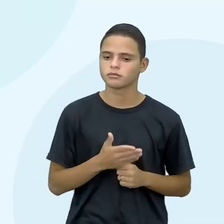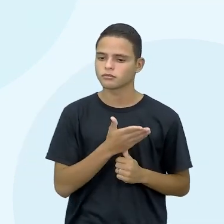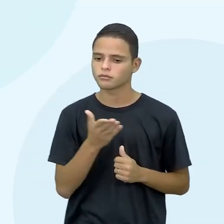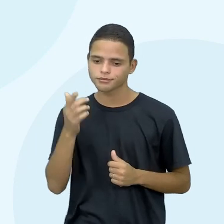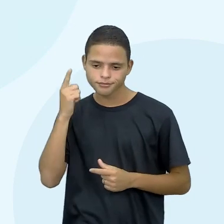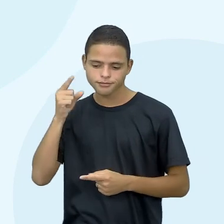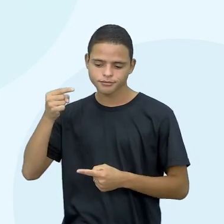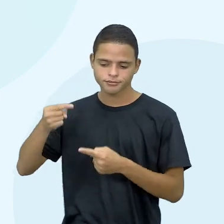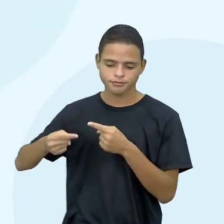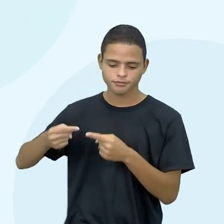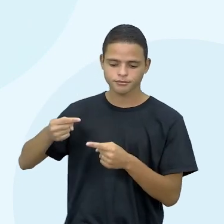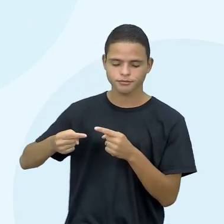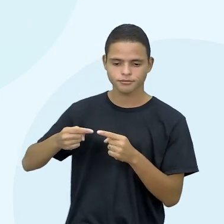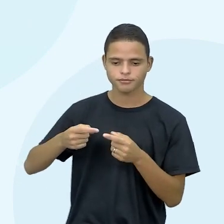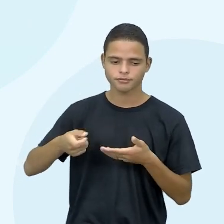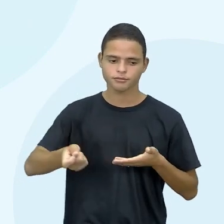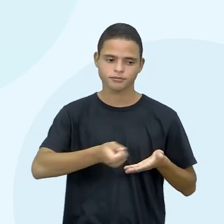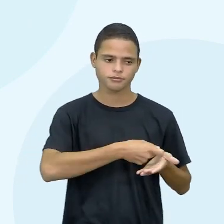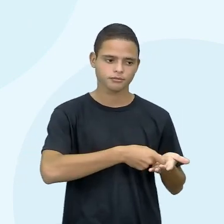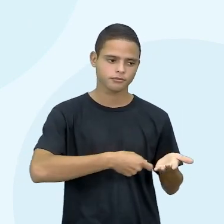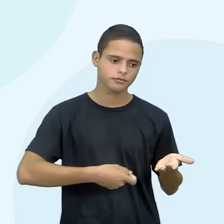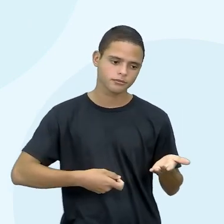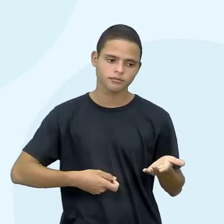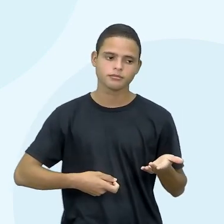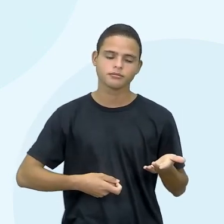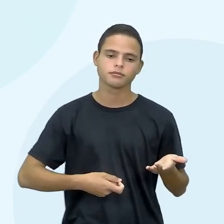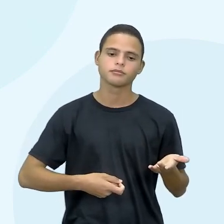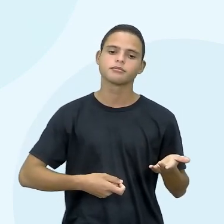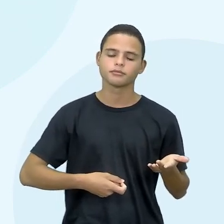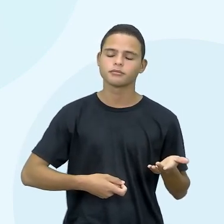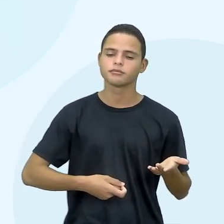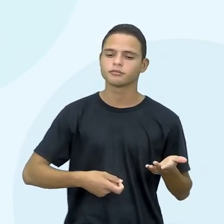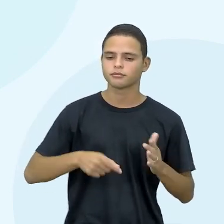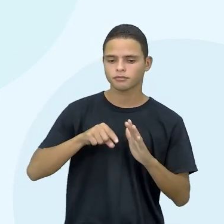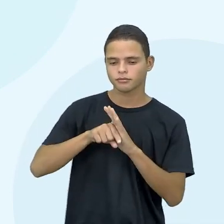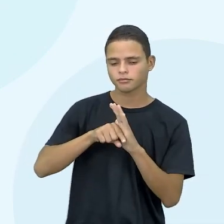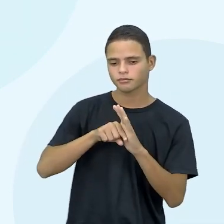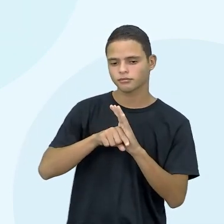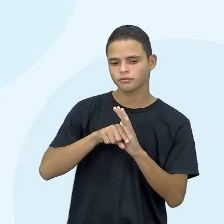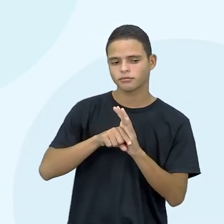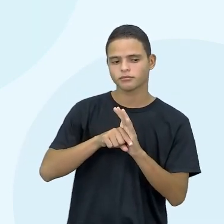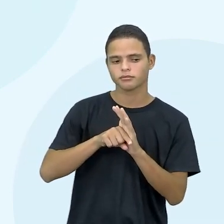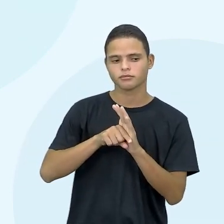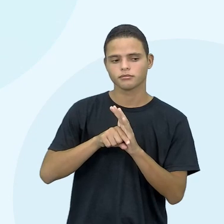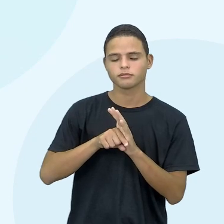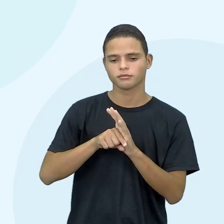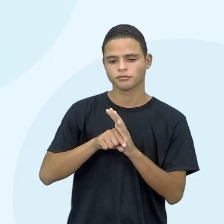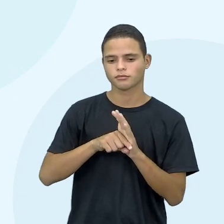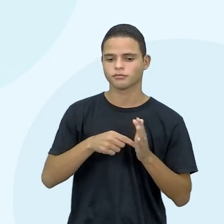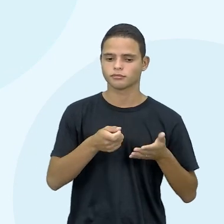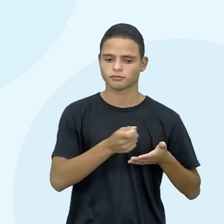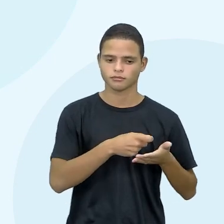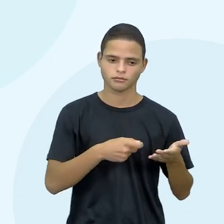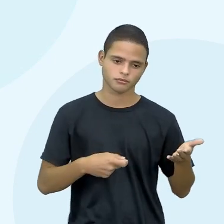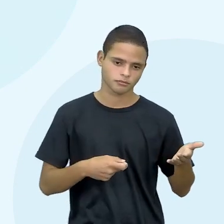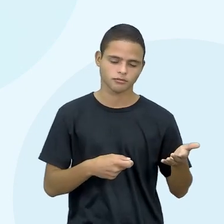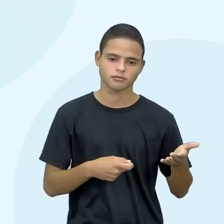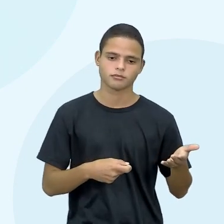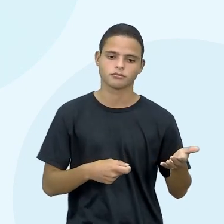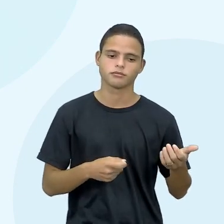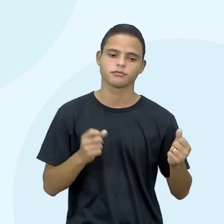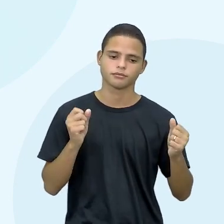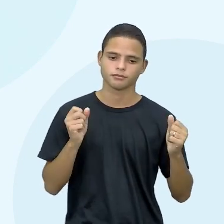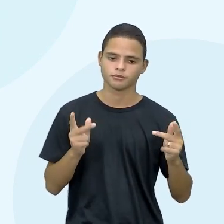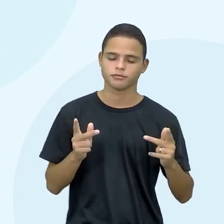discutir, anotar as suas questões e a sua pesquisa aí no seu diário de bordo.